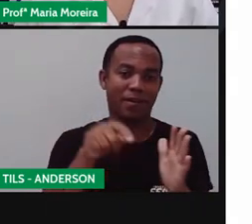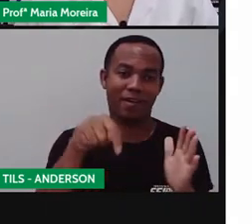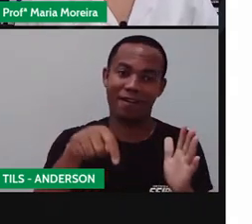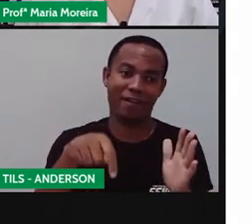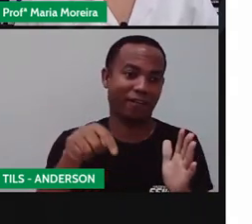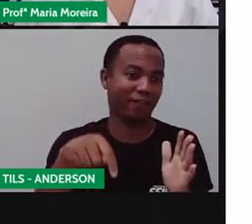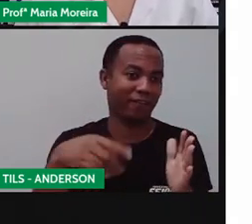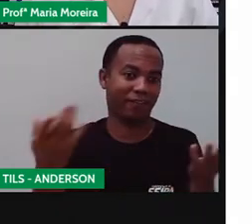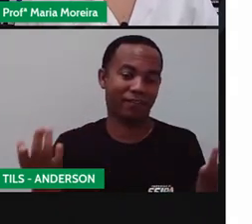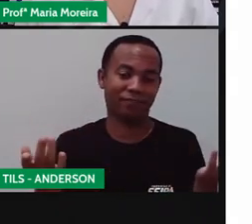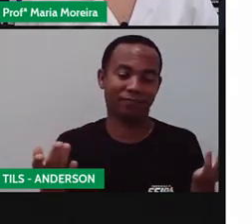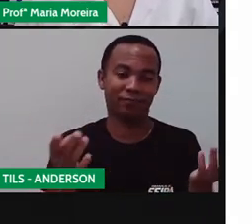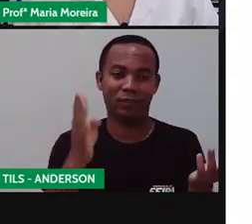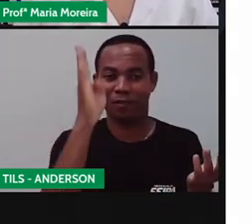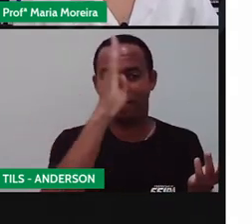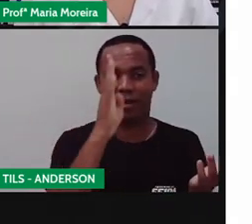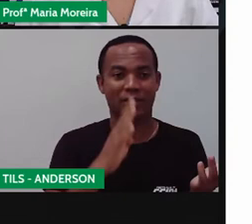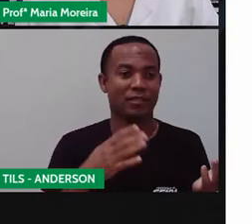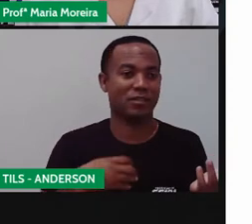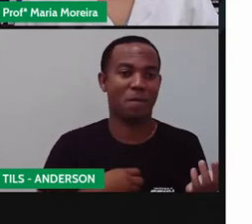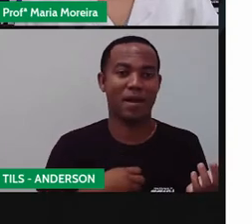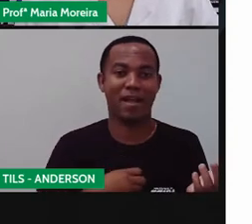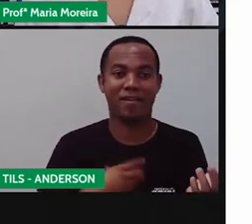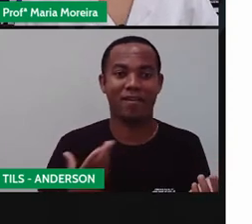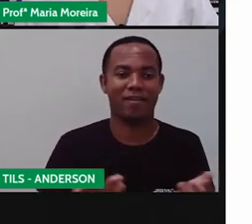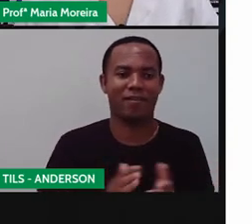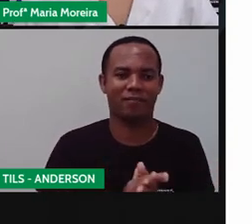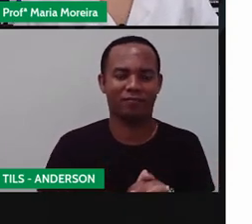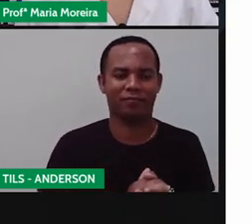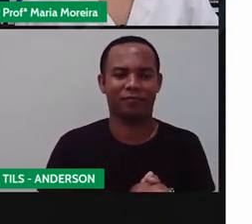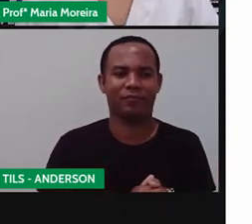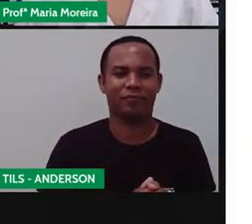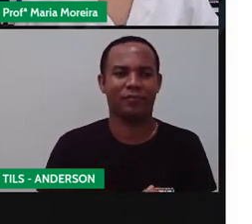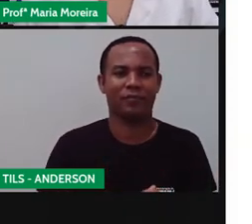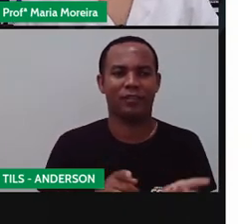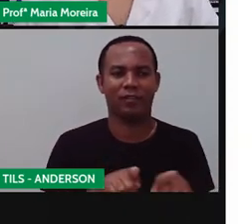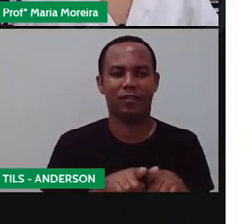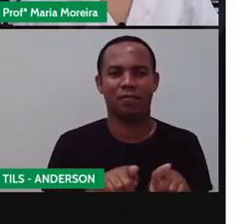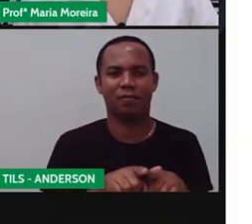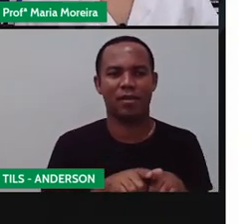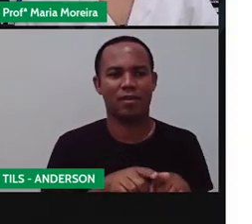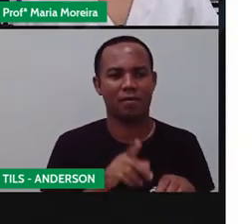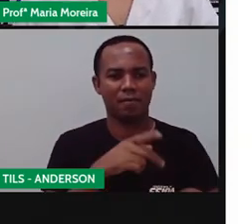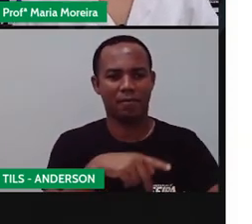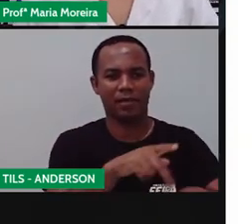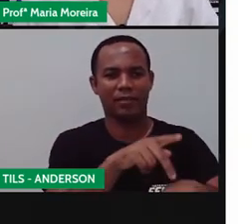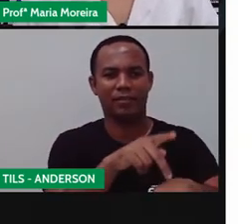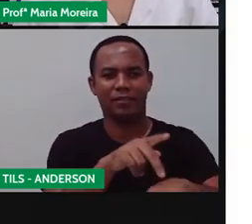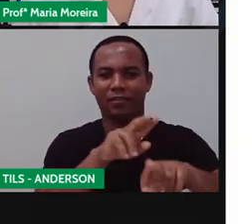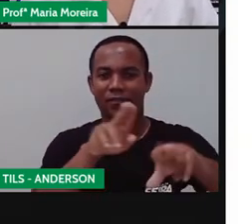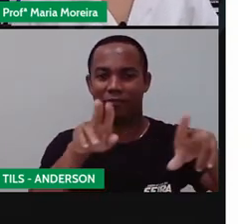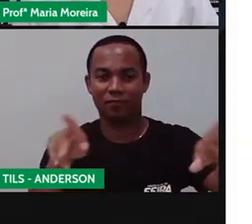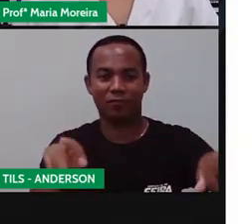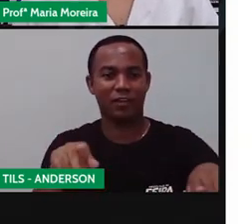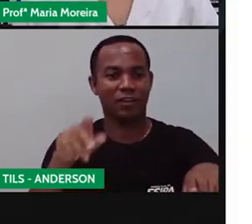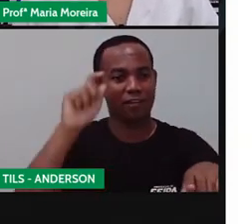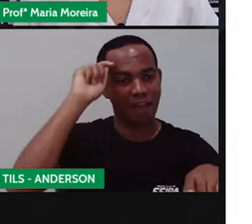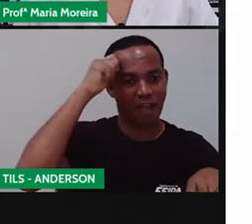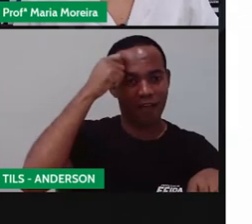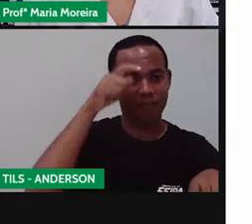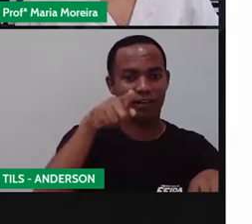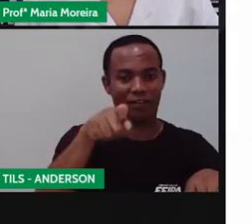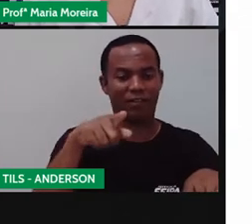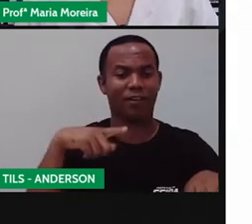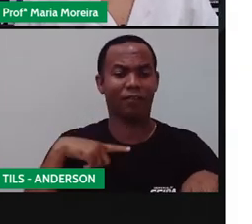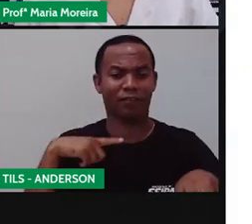com influência dos países da África. Essa questão do dendê. As raízes, né? Na